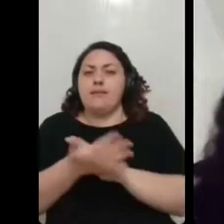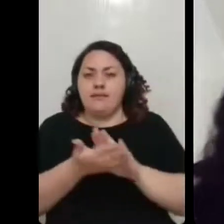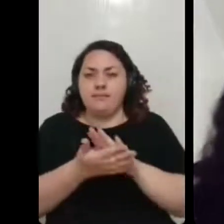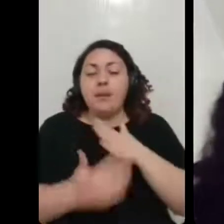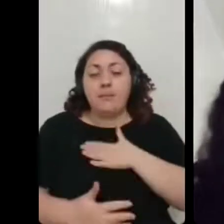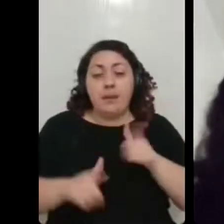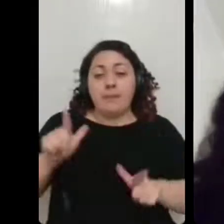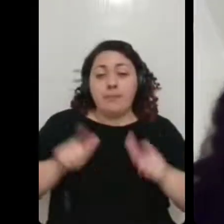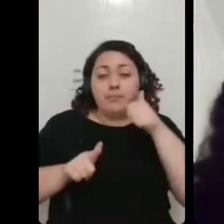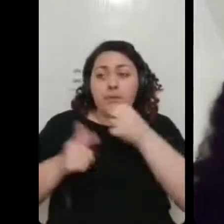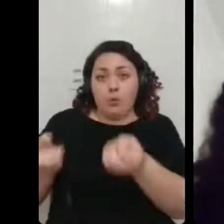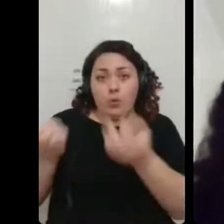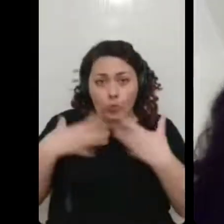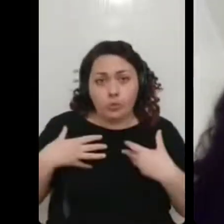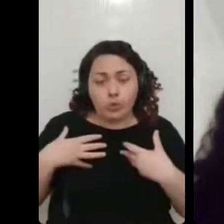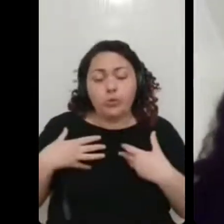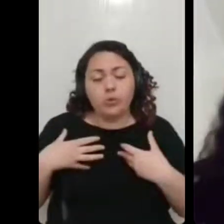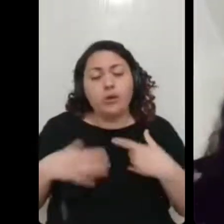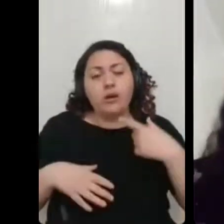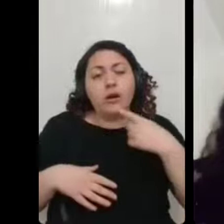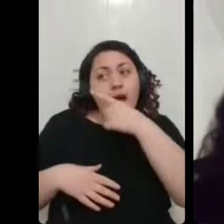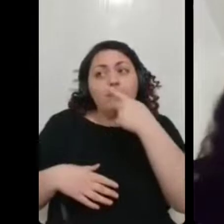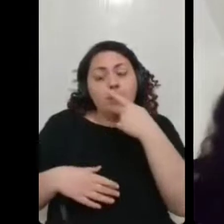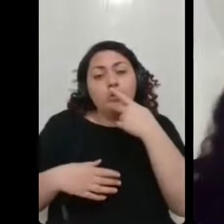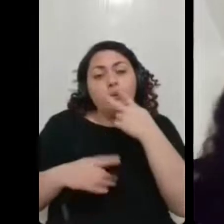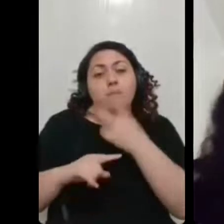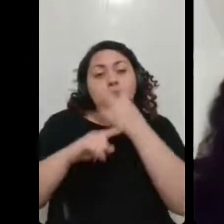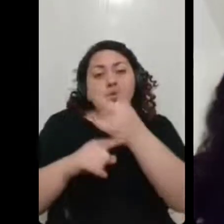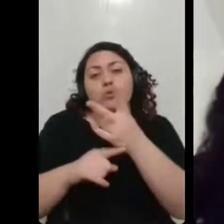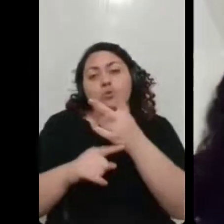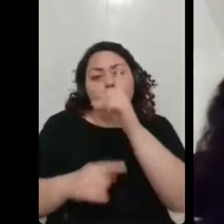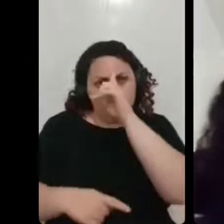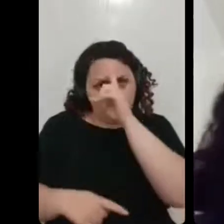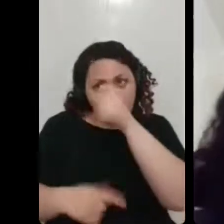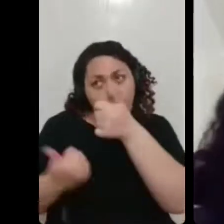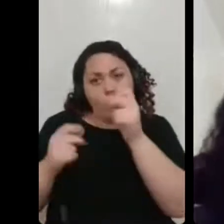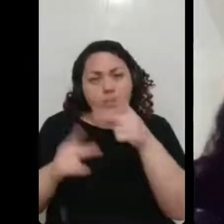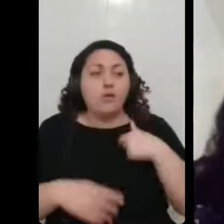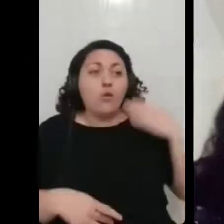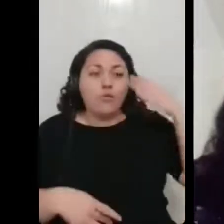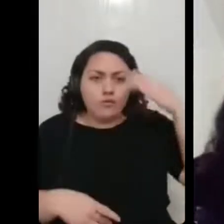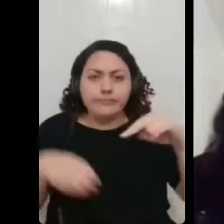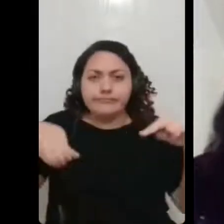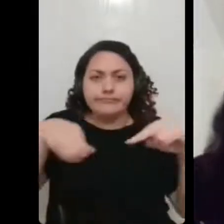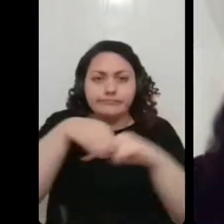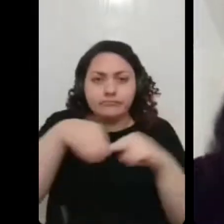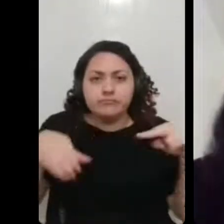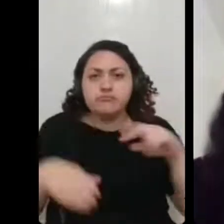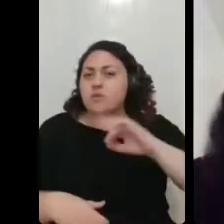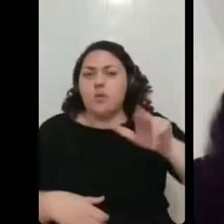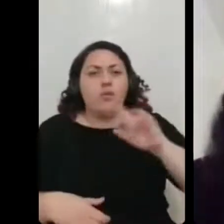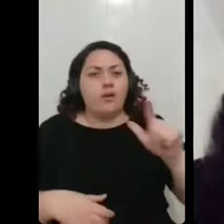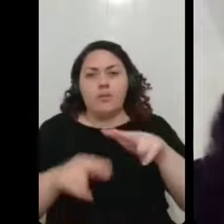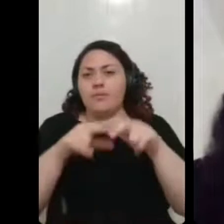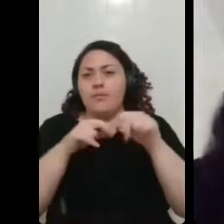do processo dela e ela falou que buscou ajuda, enfim, e fiz uma ressonância. E não era nada com relação ao Covid. Também tem questões que vão acontecer com a gente que